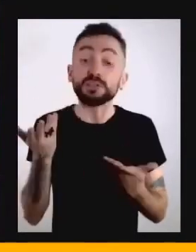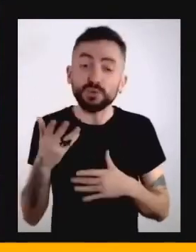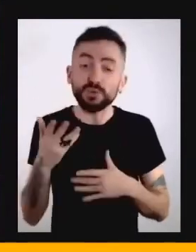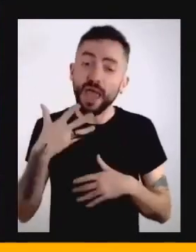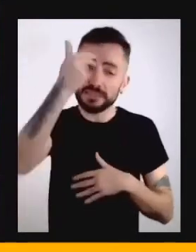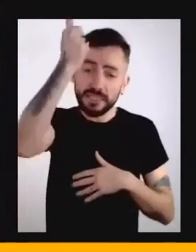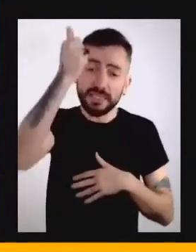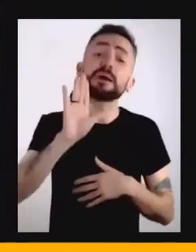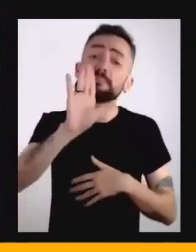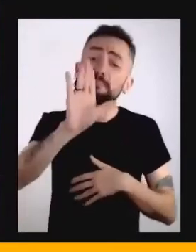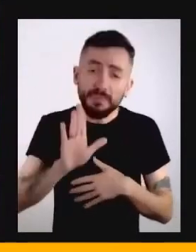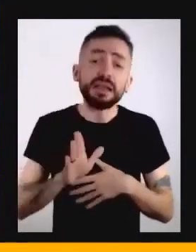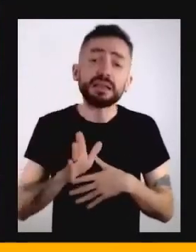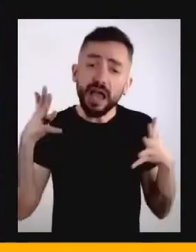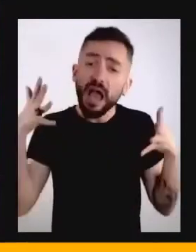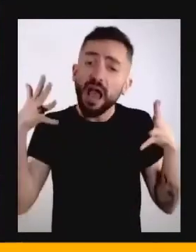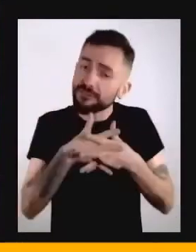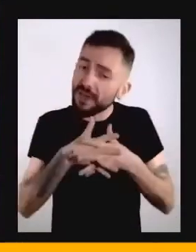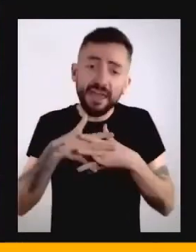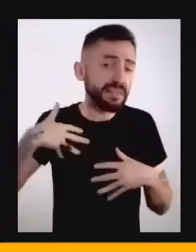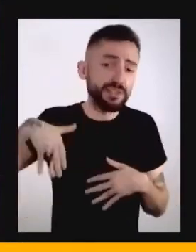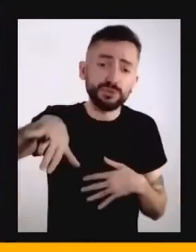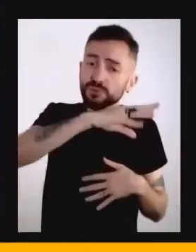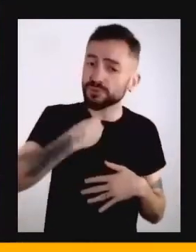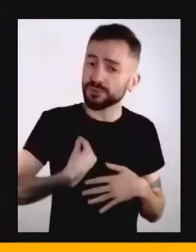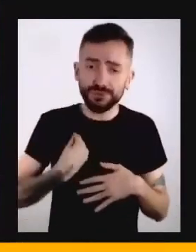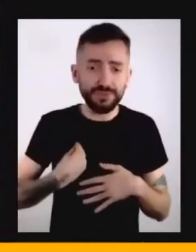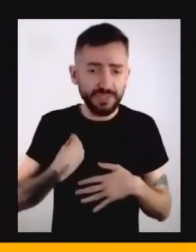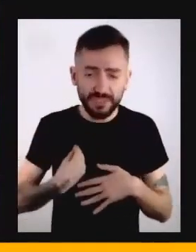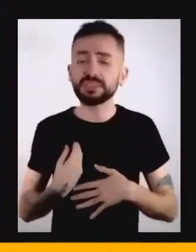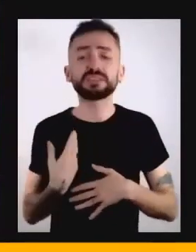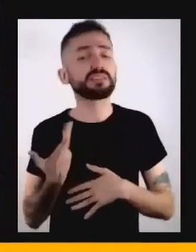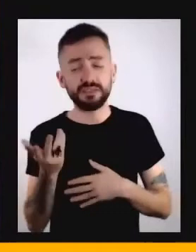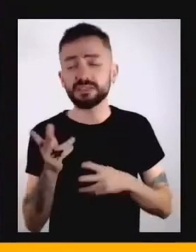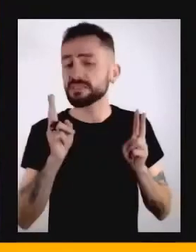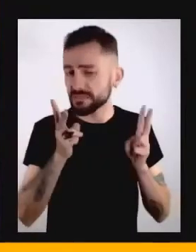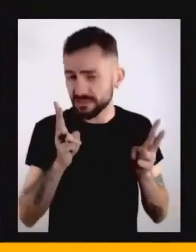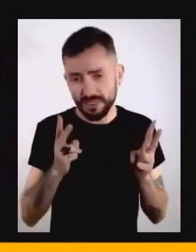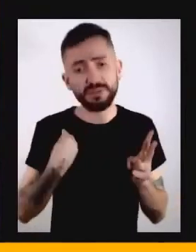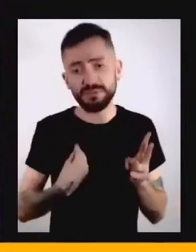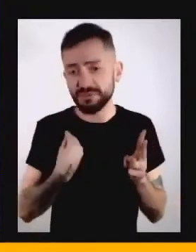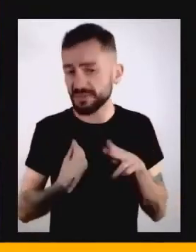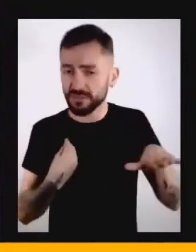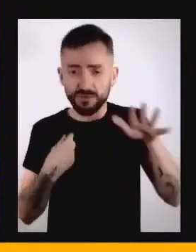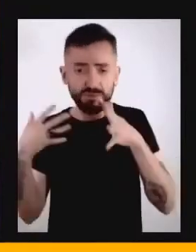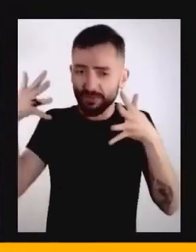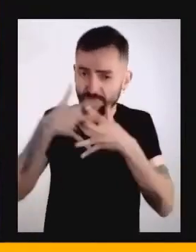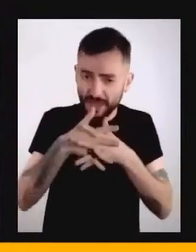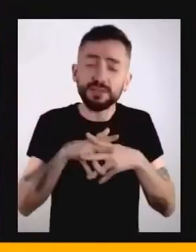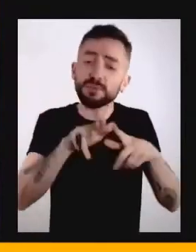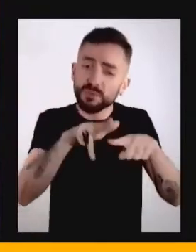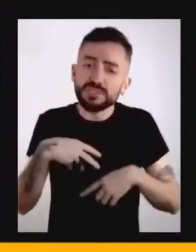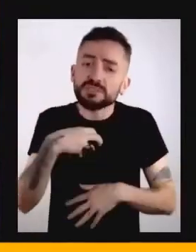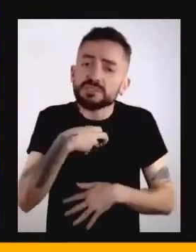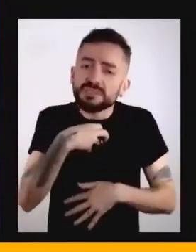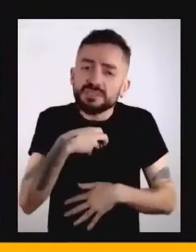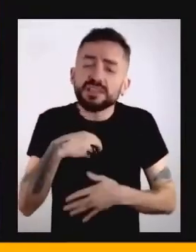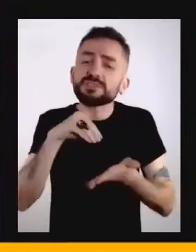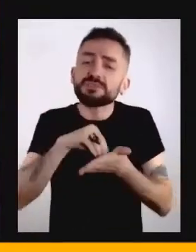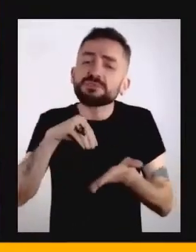só que ela está afetando todas as nossas esferas de vida, todos os nossos níveis de vida, e causando esse sentimento de que a gente está sendo